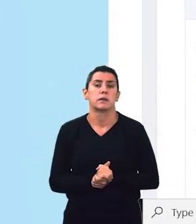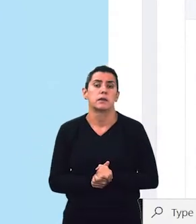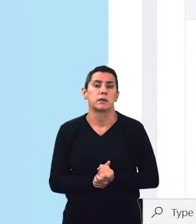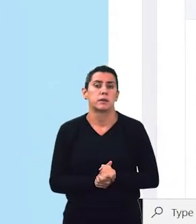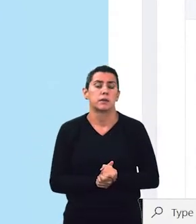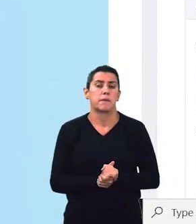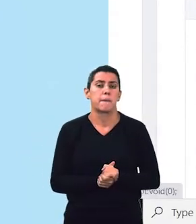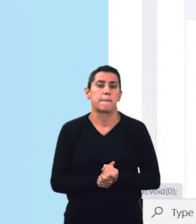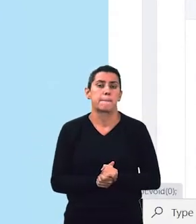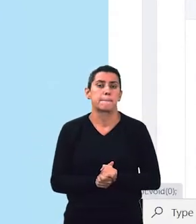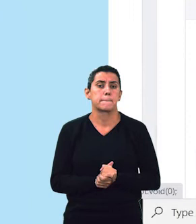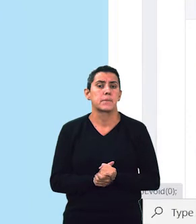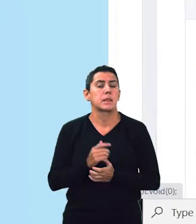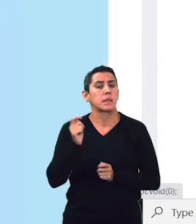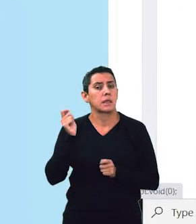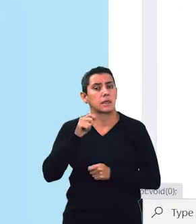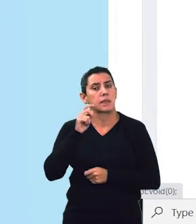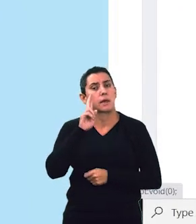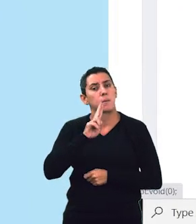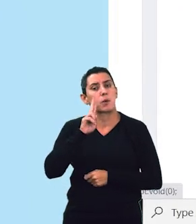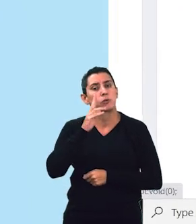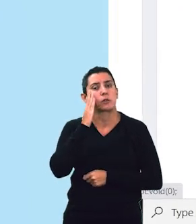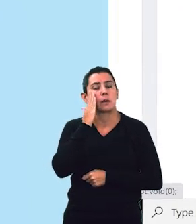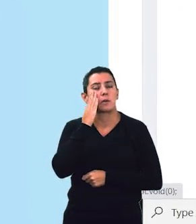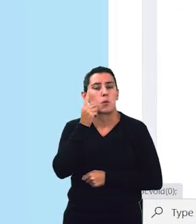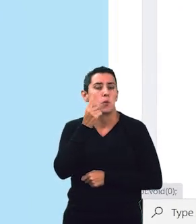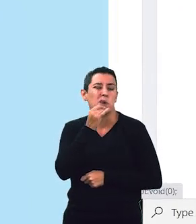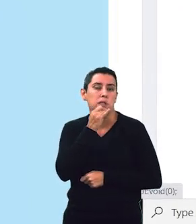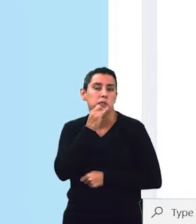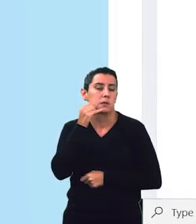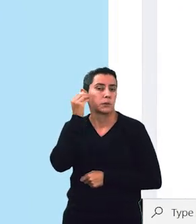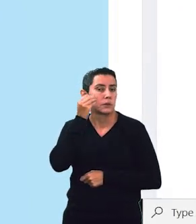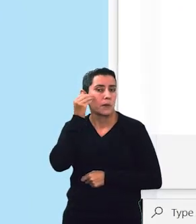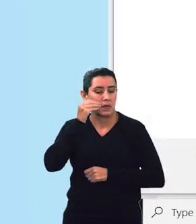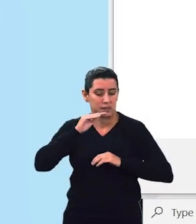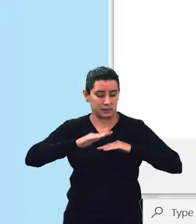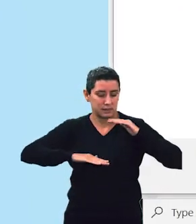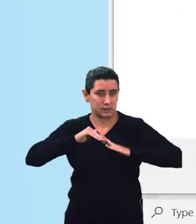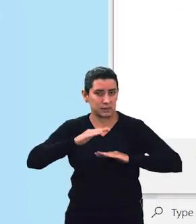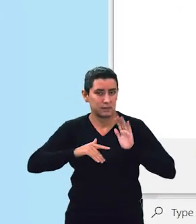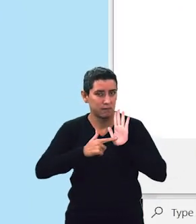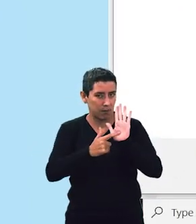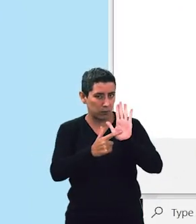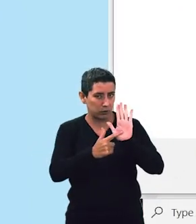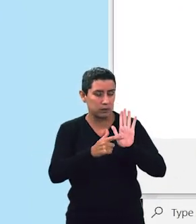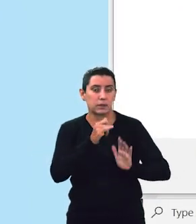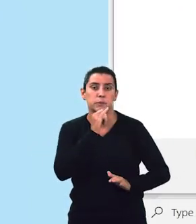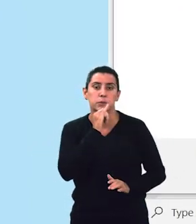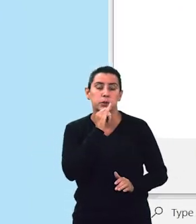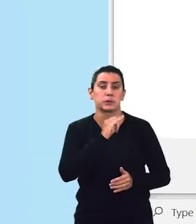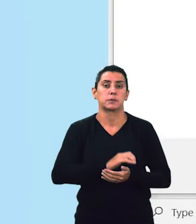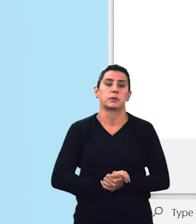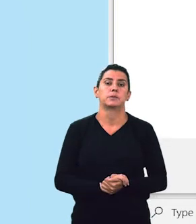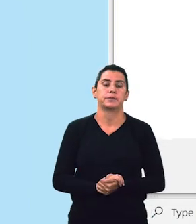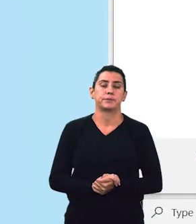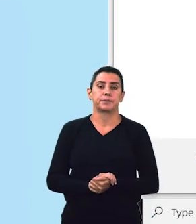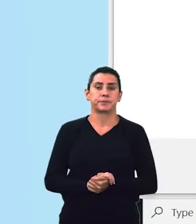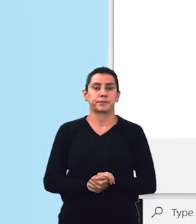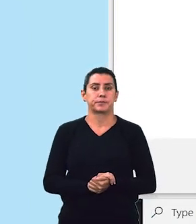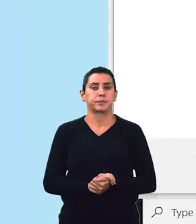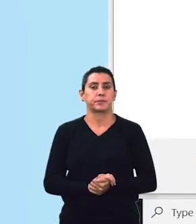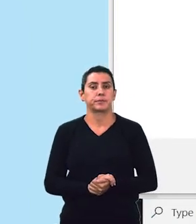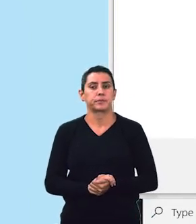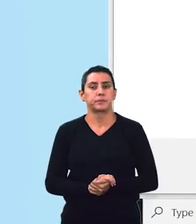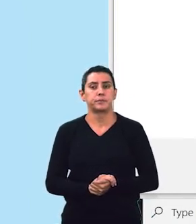essa API. E vamos fazer aqui o experimento apenas para mostrar o modelo funcionando. Eu vou selecionar uma